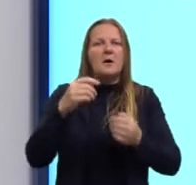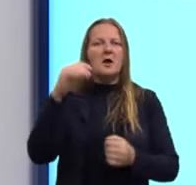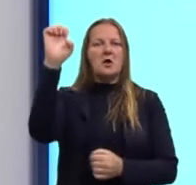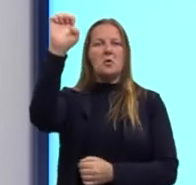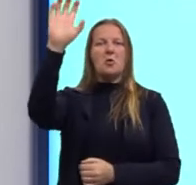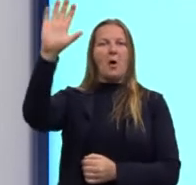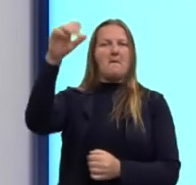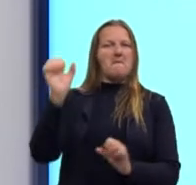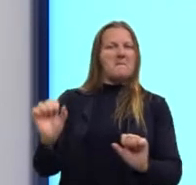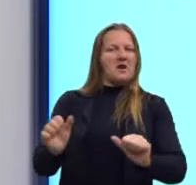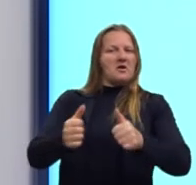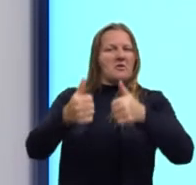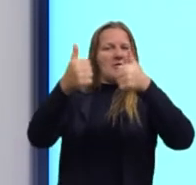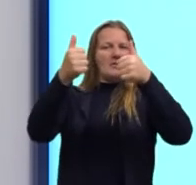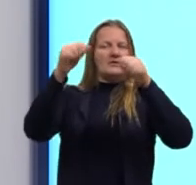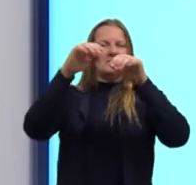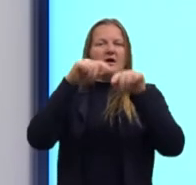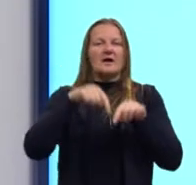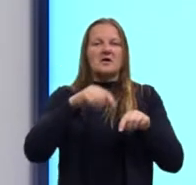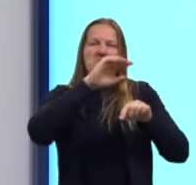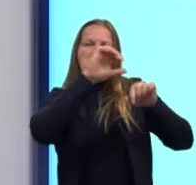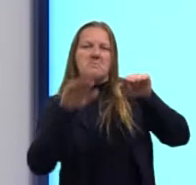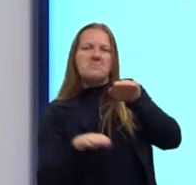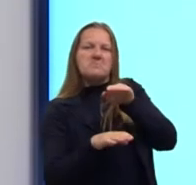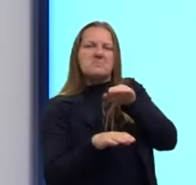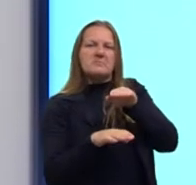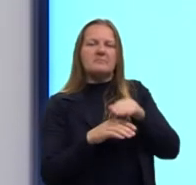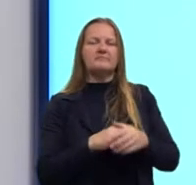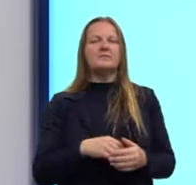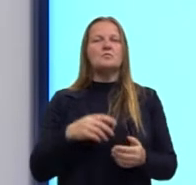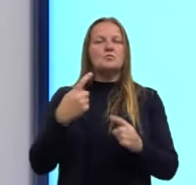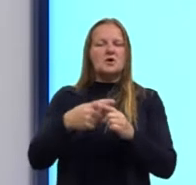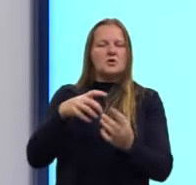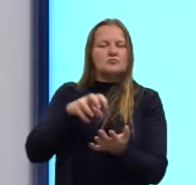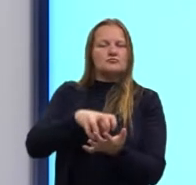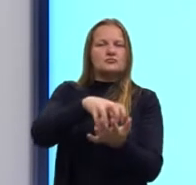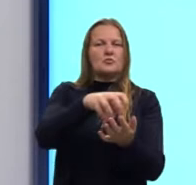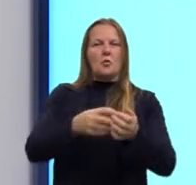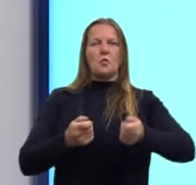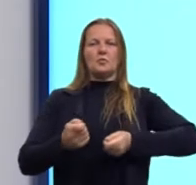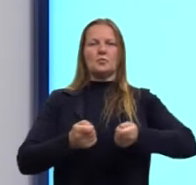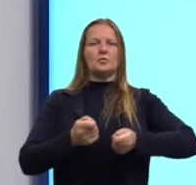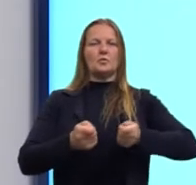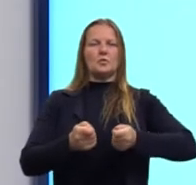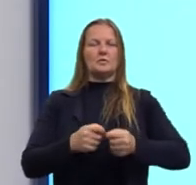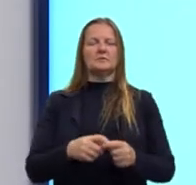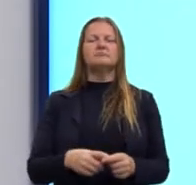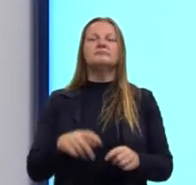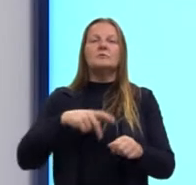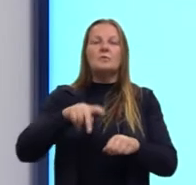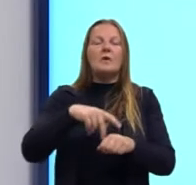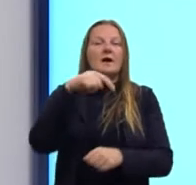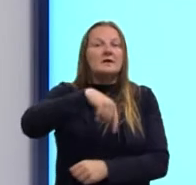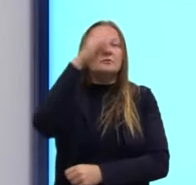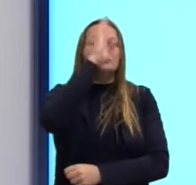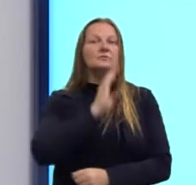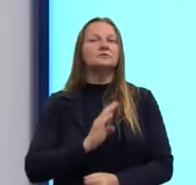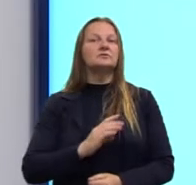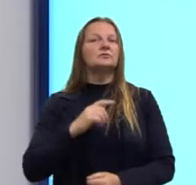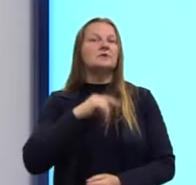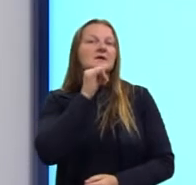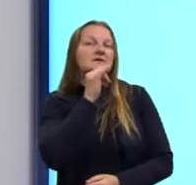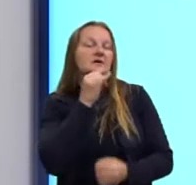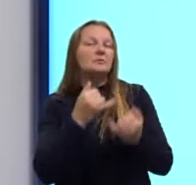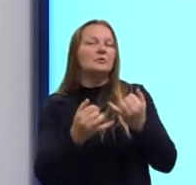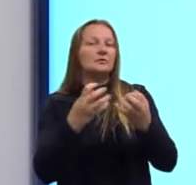europeus, os brancos, eram superiores porque conseguiram dominar outros povos. E a gente lembrar que, no Brasil, por exemplo, não